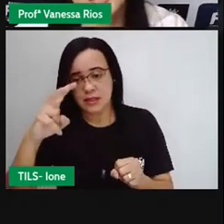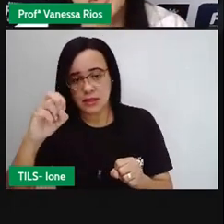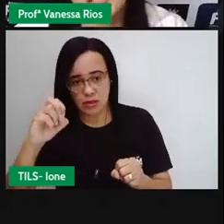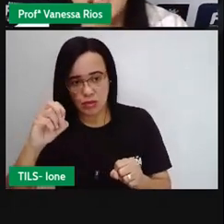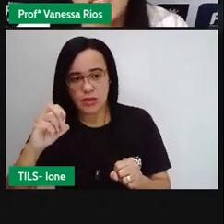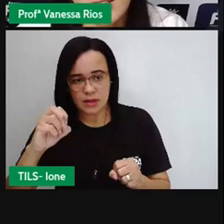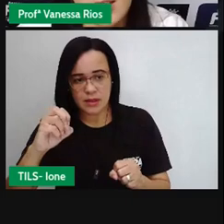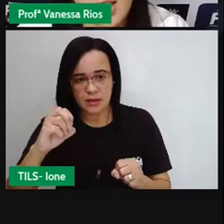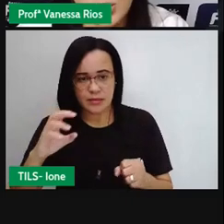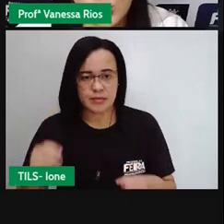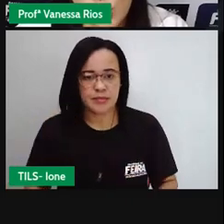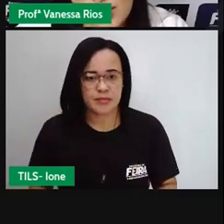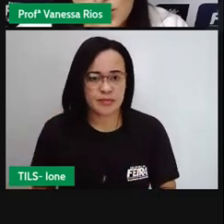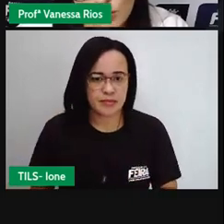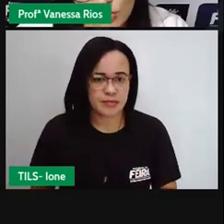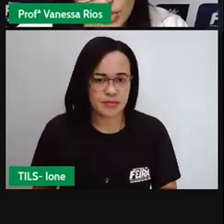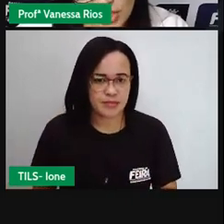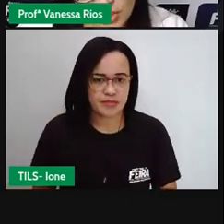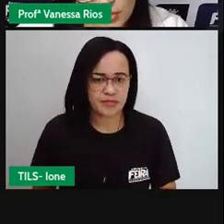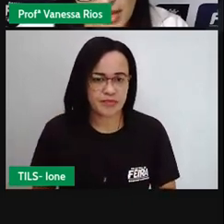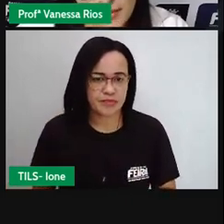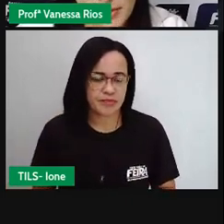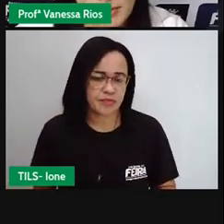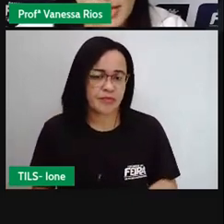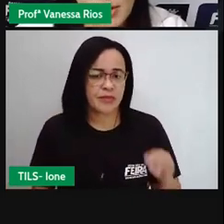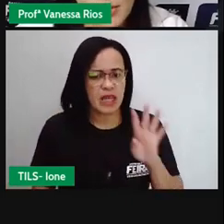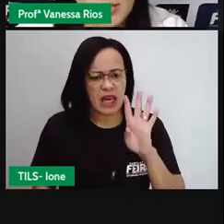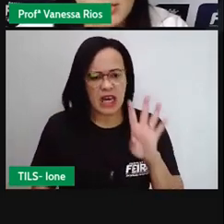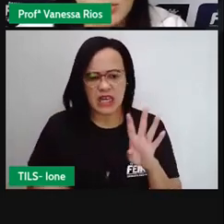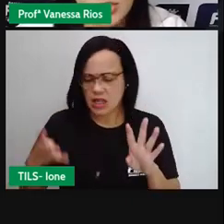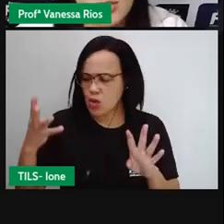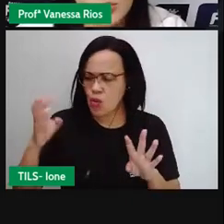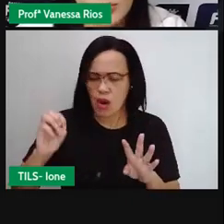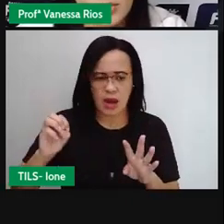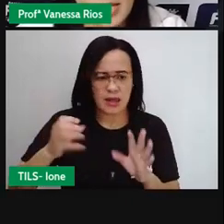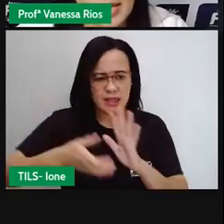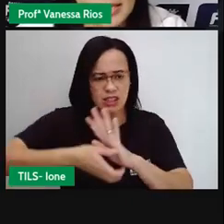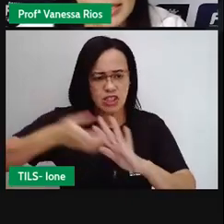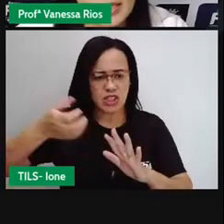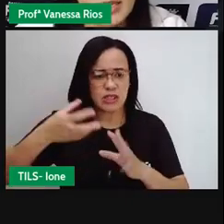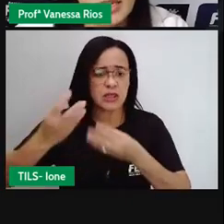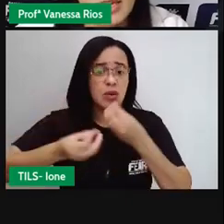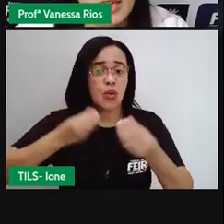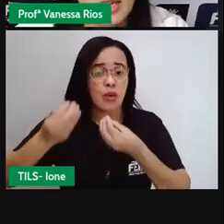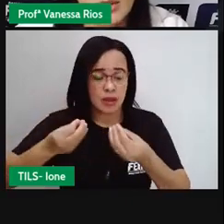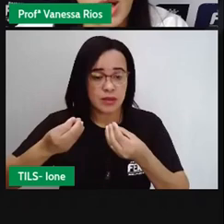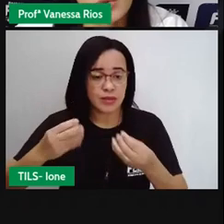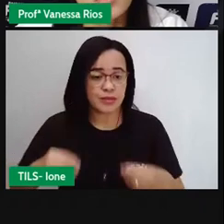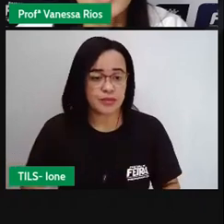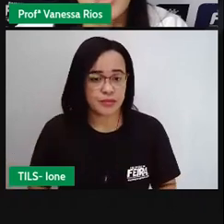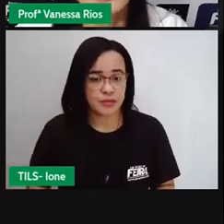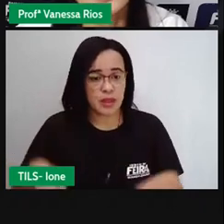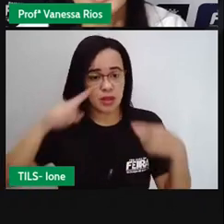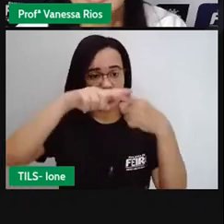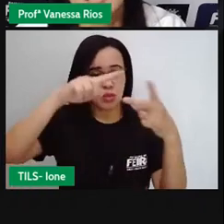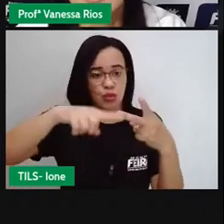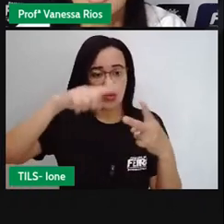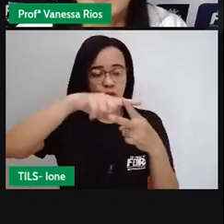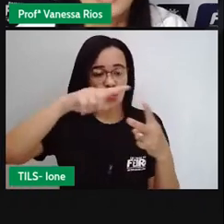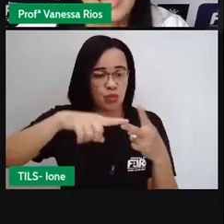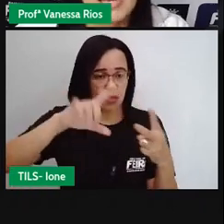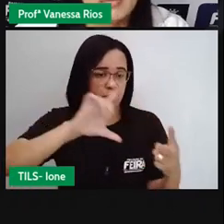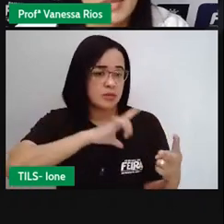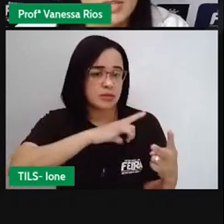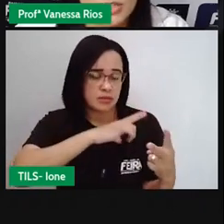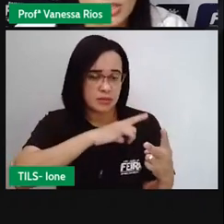gente na verdade precisa fazer aí duas continhas não é? primeiro eu preciso descobrir aí alguns valores que não